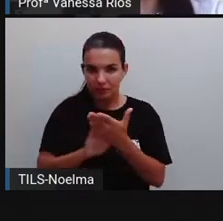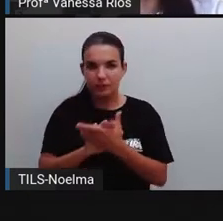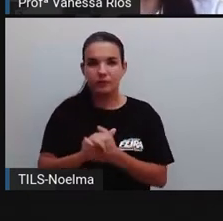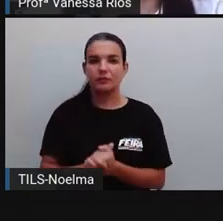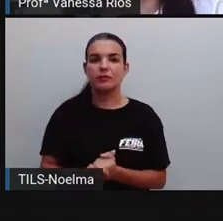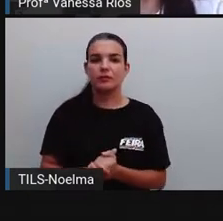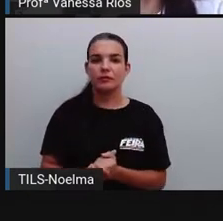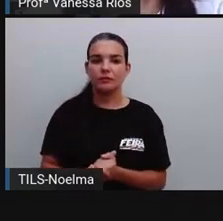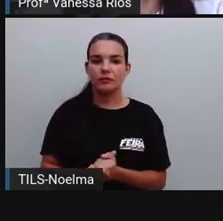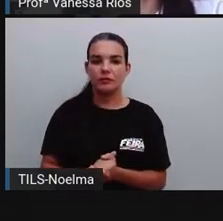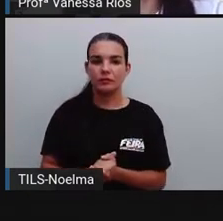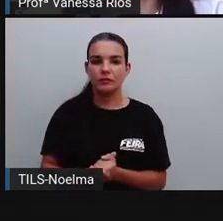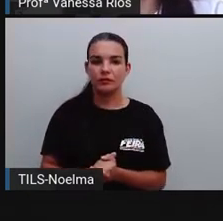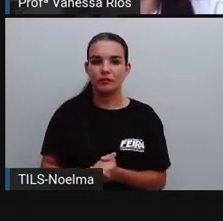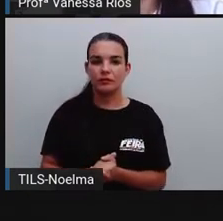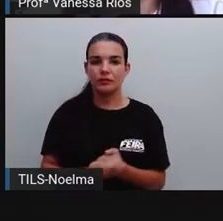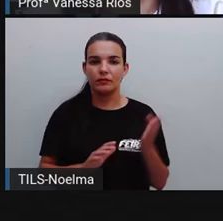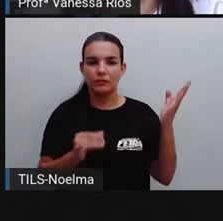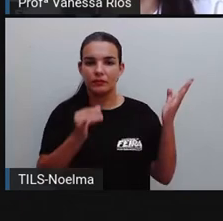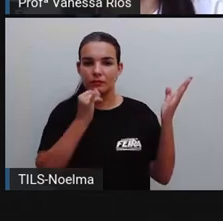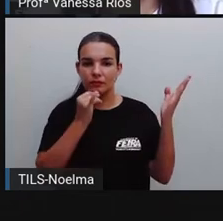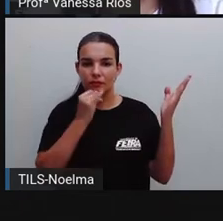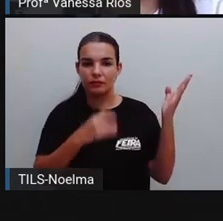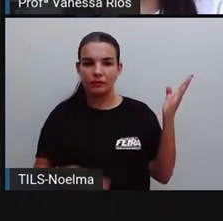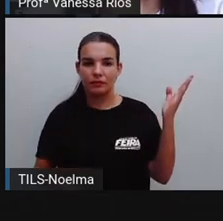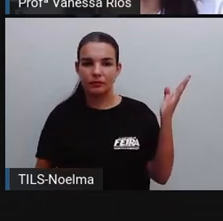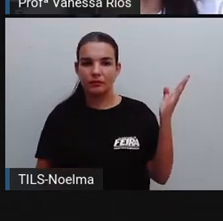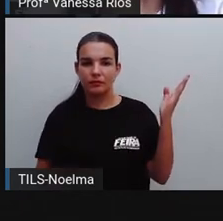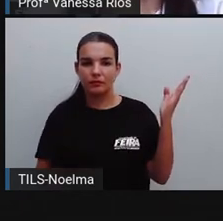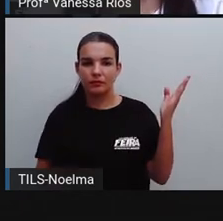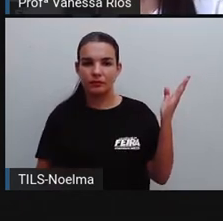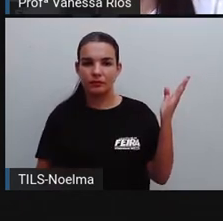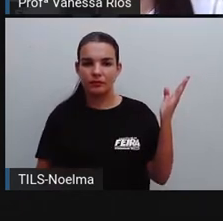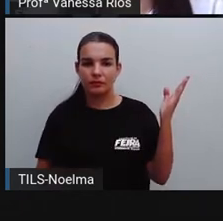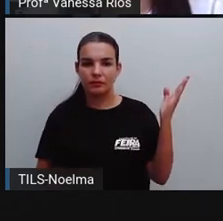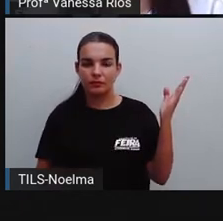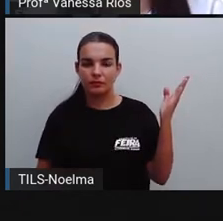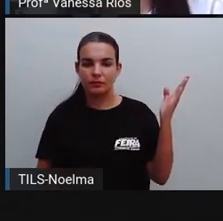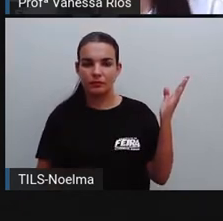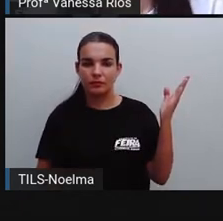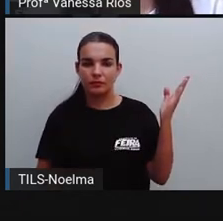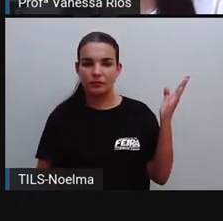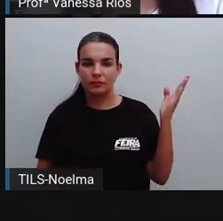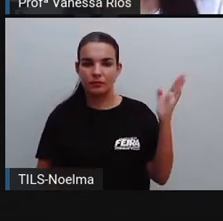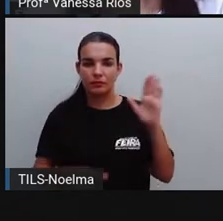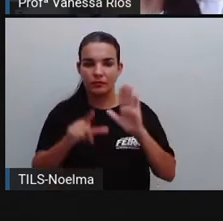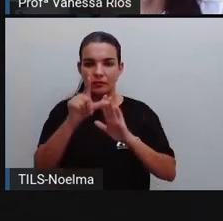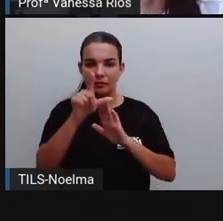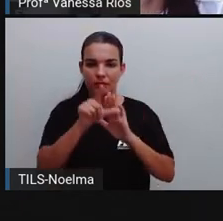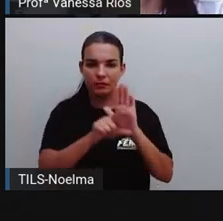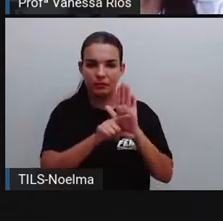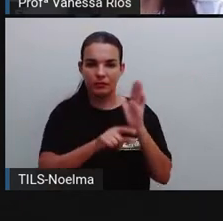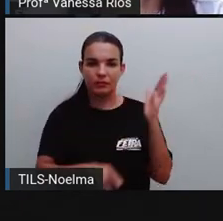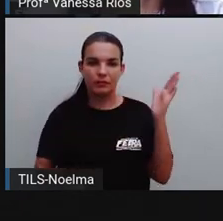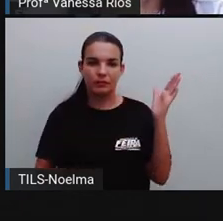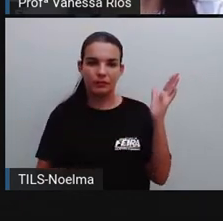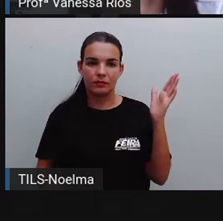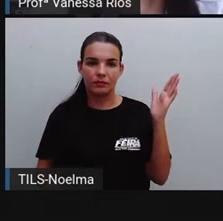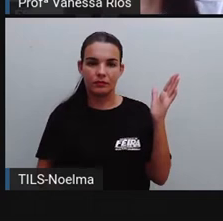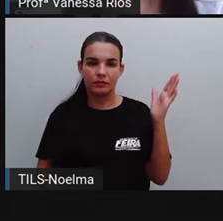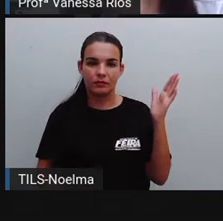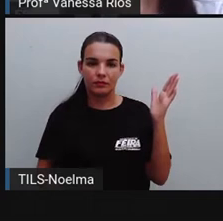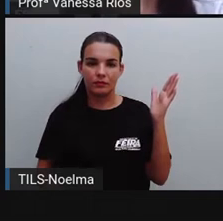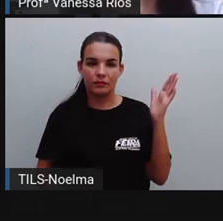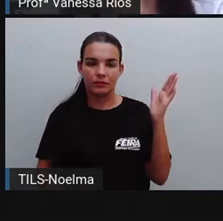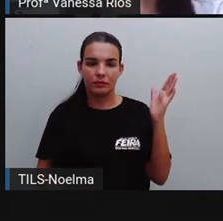sílabas. Então a gente tem como exemplo aí, Caixa, deixa, feixe. A